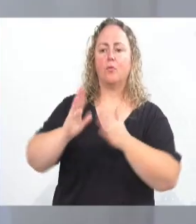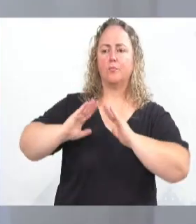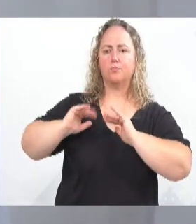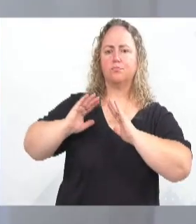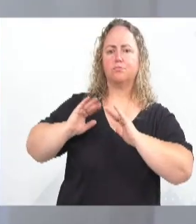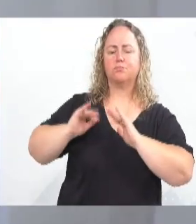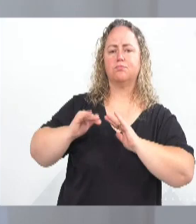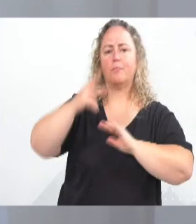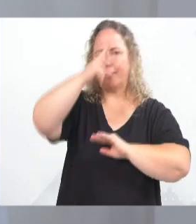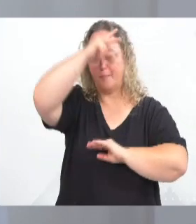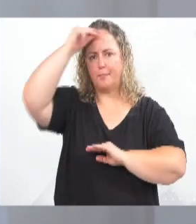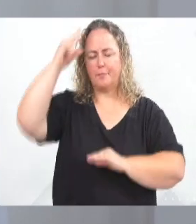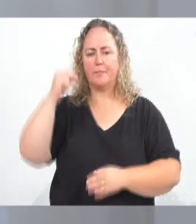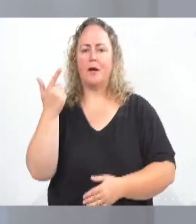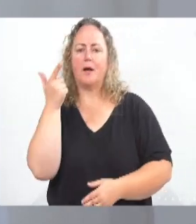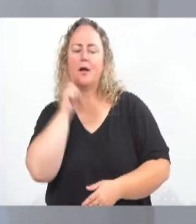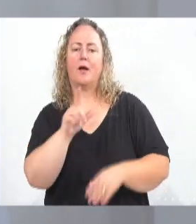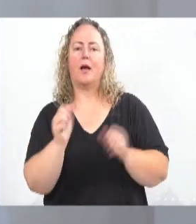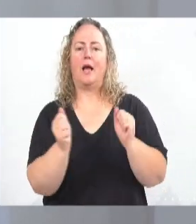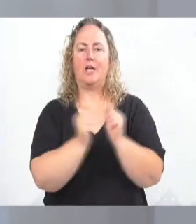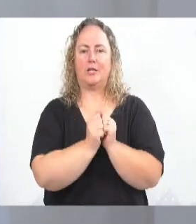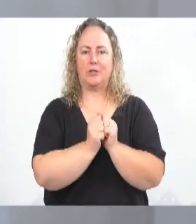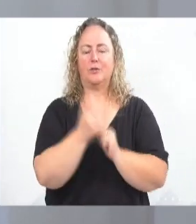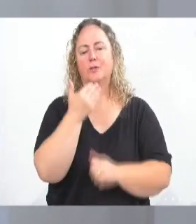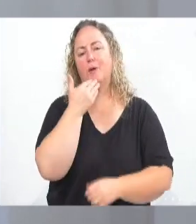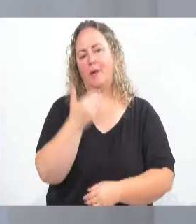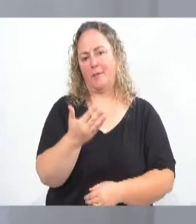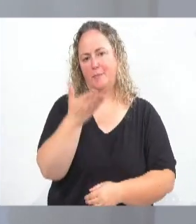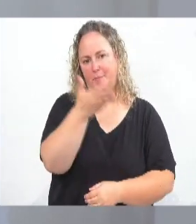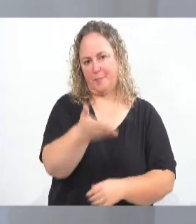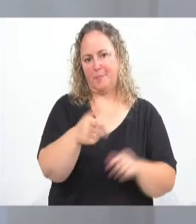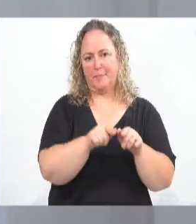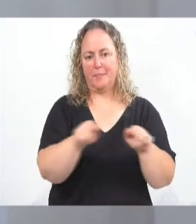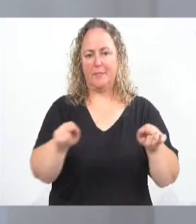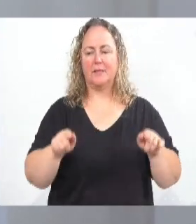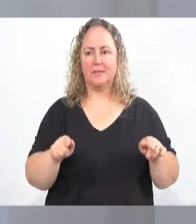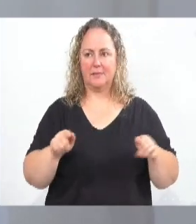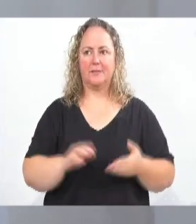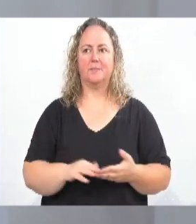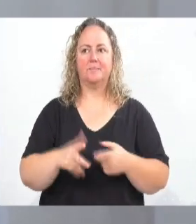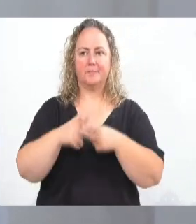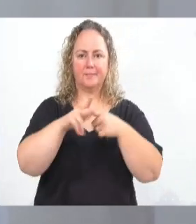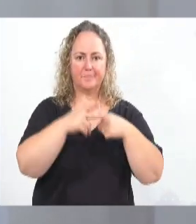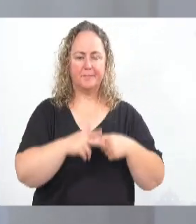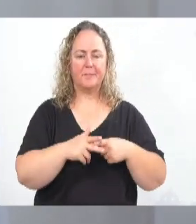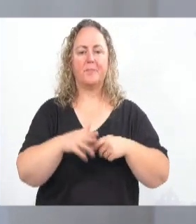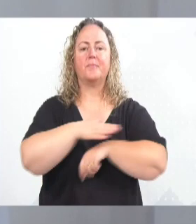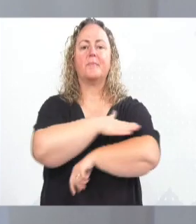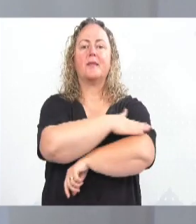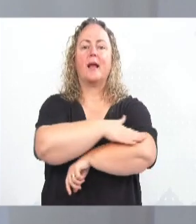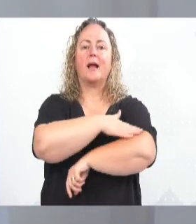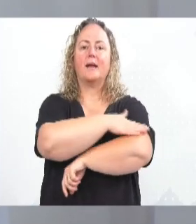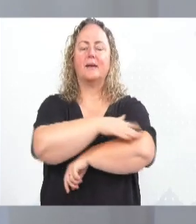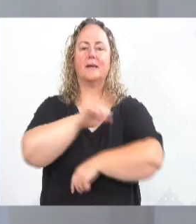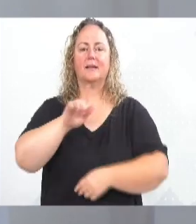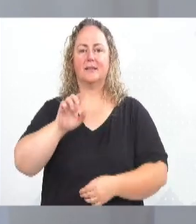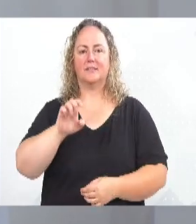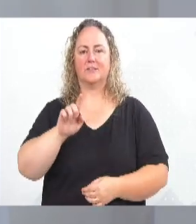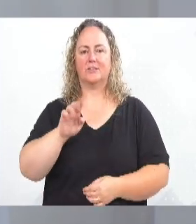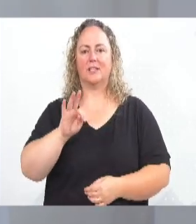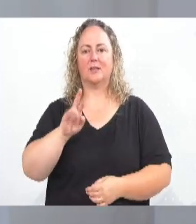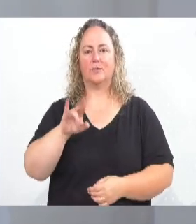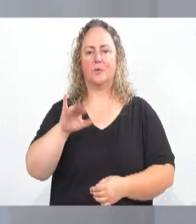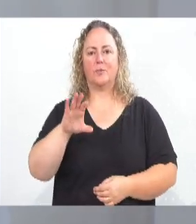Executivo nós conseguimos realizar através de uma solicitação nossa do gabinete, que é a reforma da Praça Getúlio Vargas, colocada